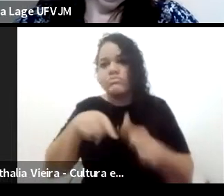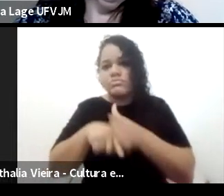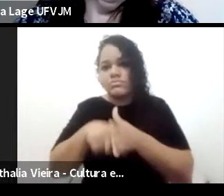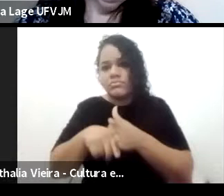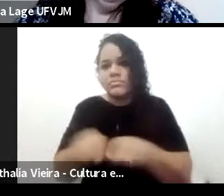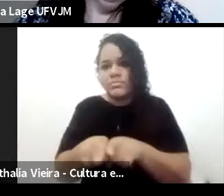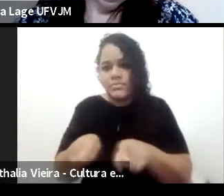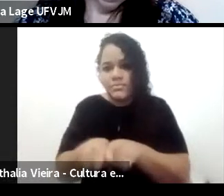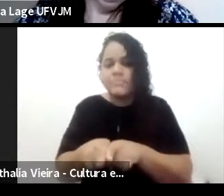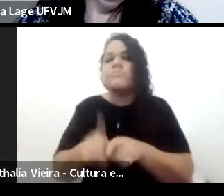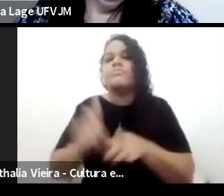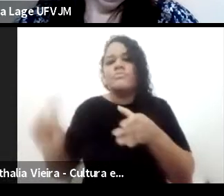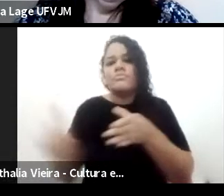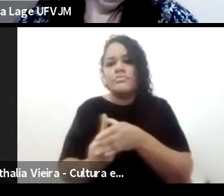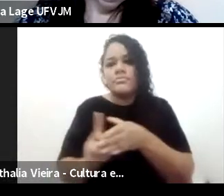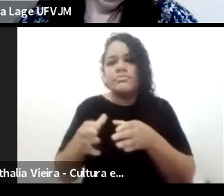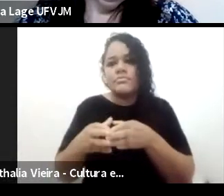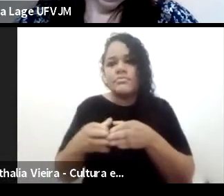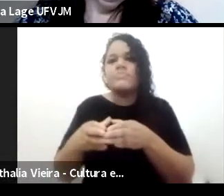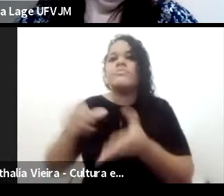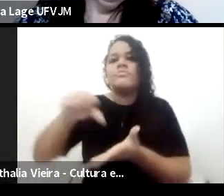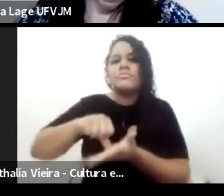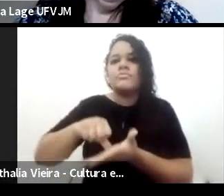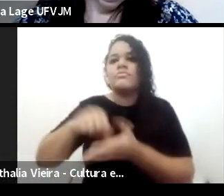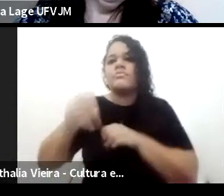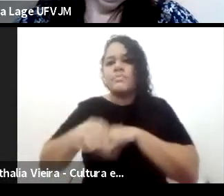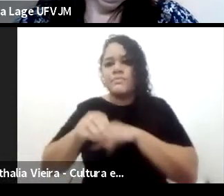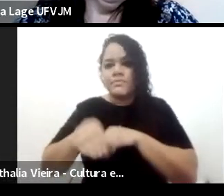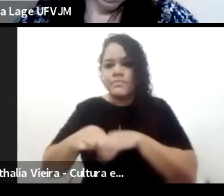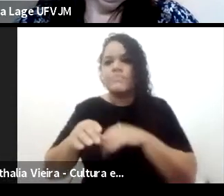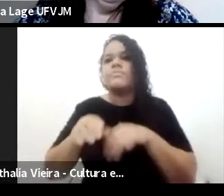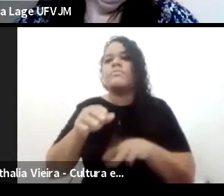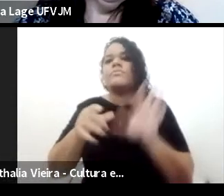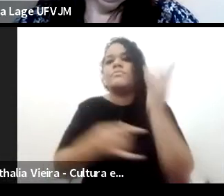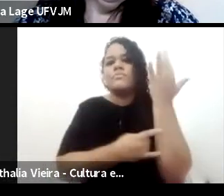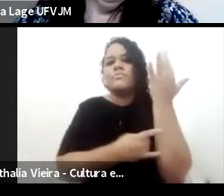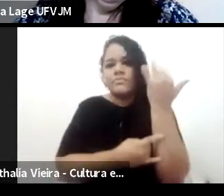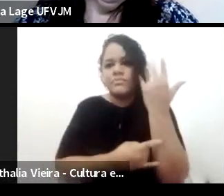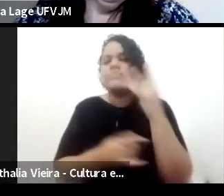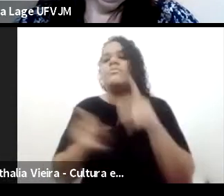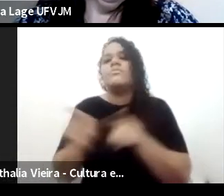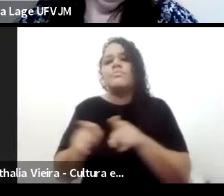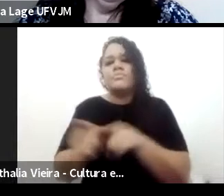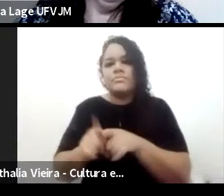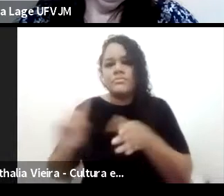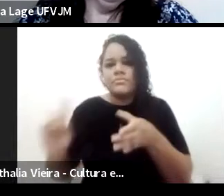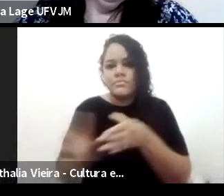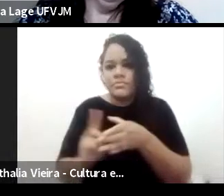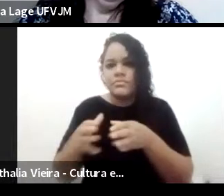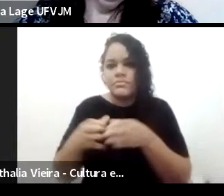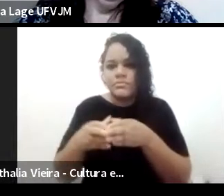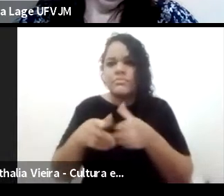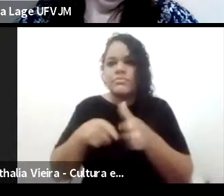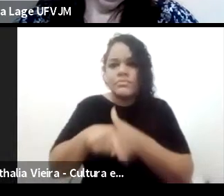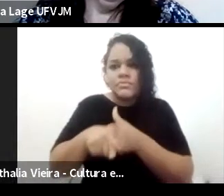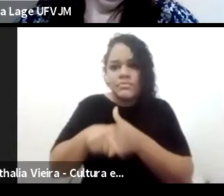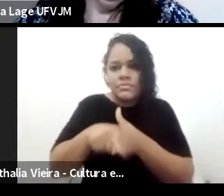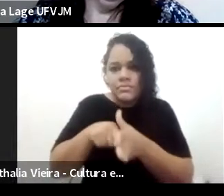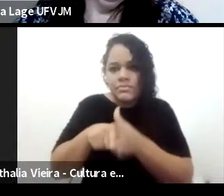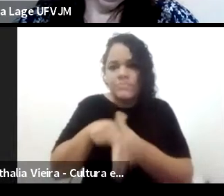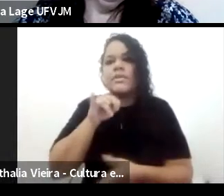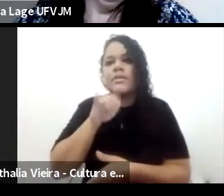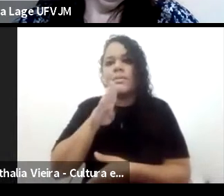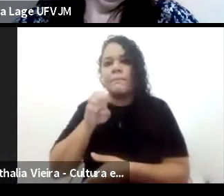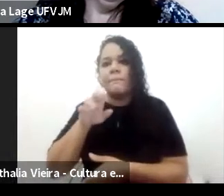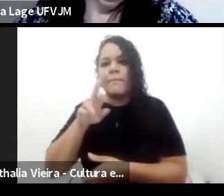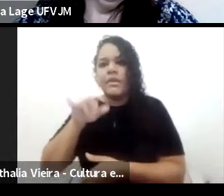Faz parte do grupo de pesquisa, cultura e educação nos impérios e becos e coordenadora do grupo de estudos e pesquisas,